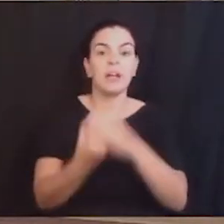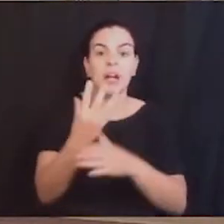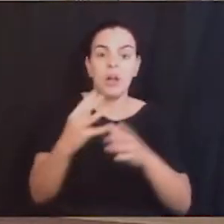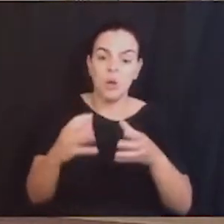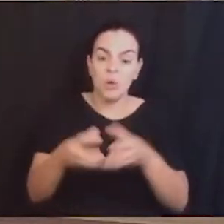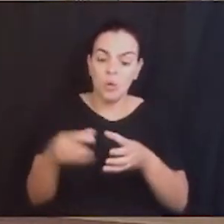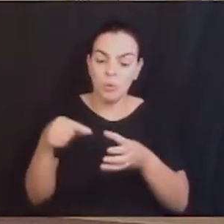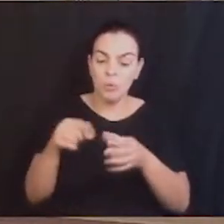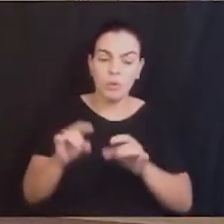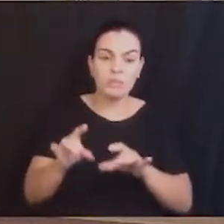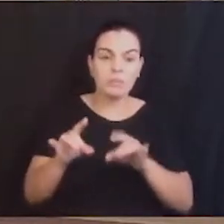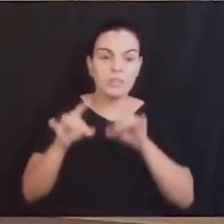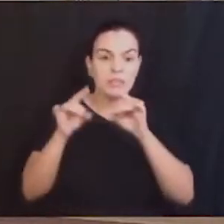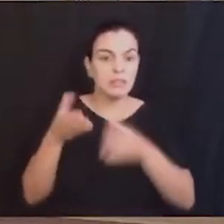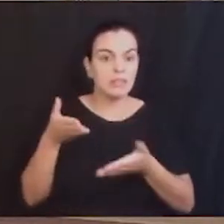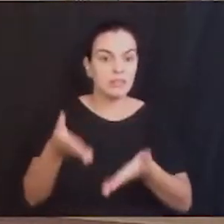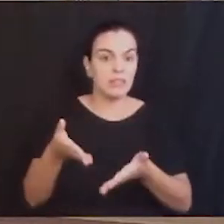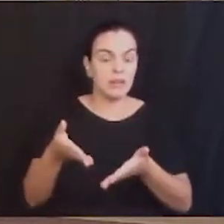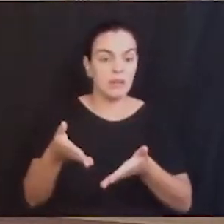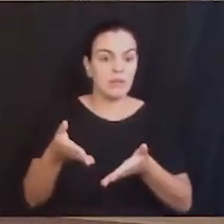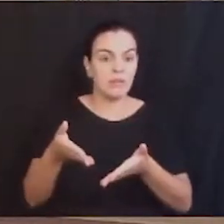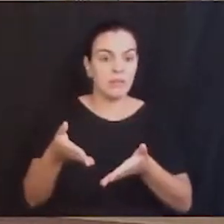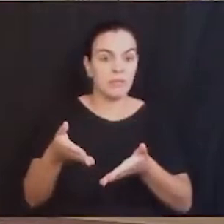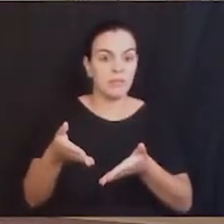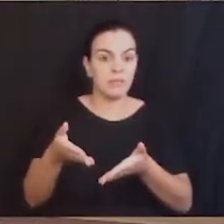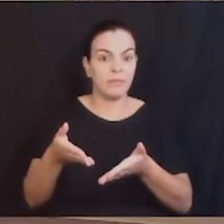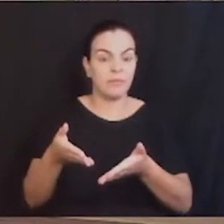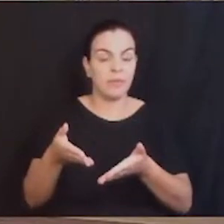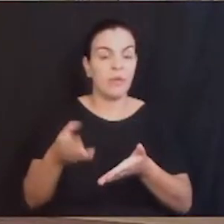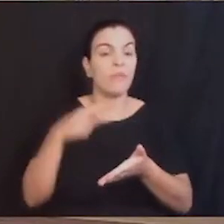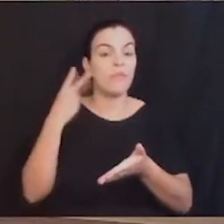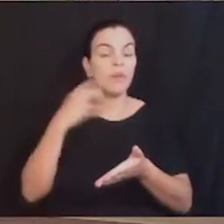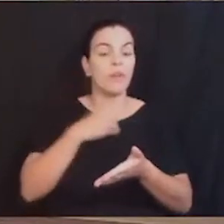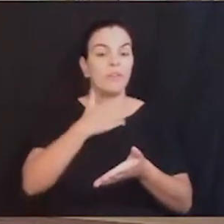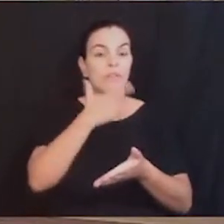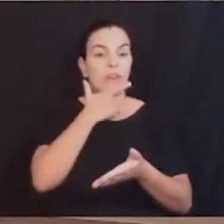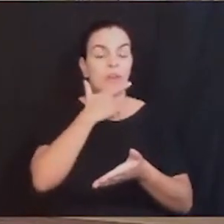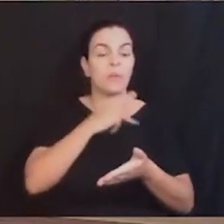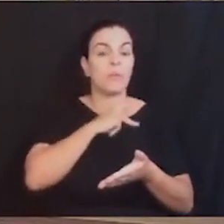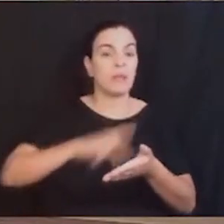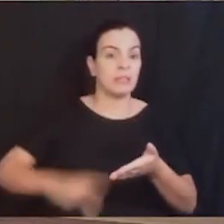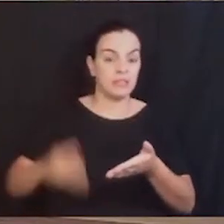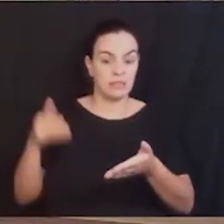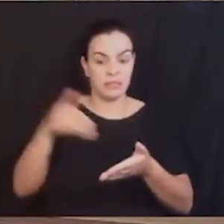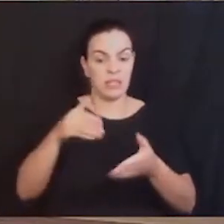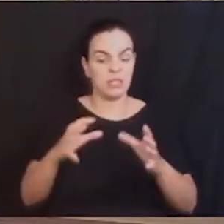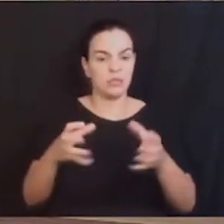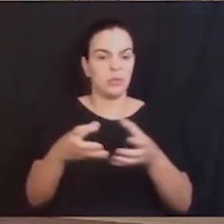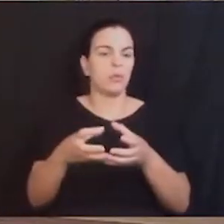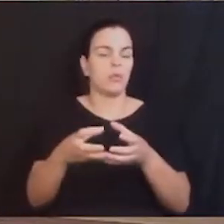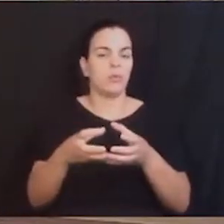por quem ocupa hoje o cargo de prefeito na nossa cidade-vereador, Erivelto Oliveira. Tivemos essa comissão com